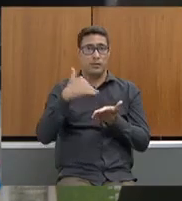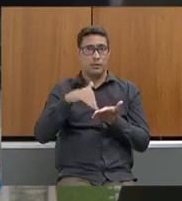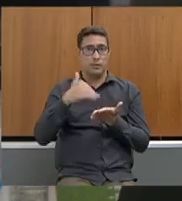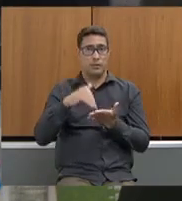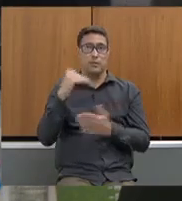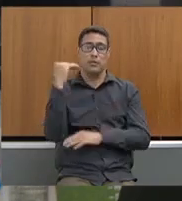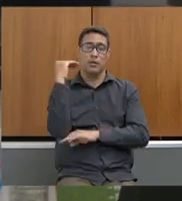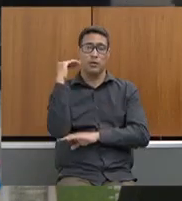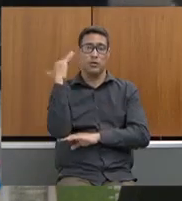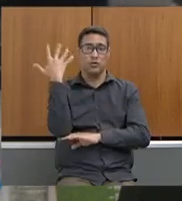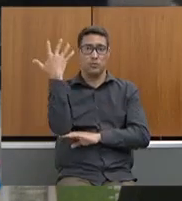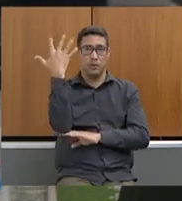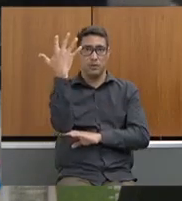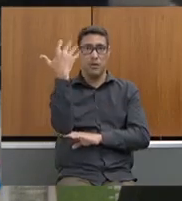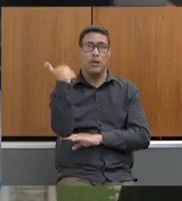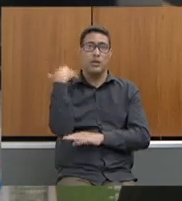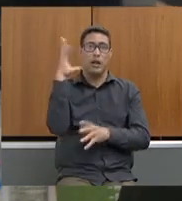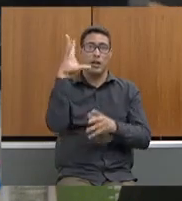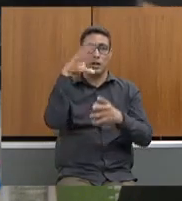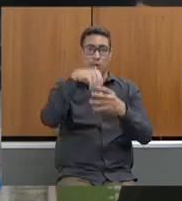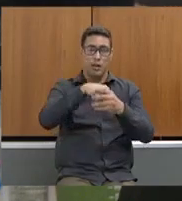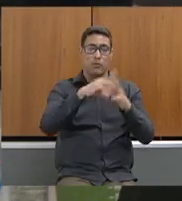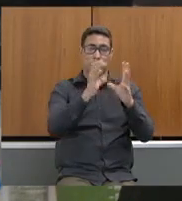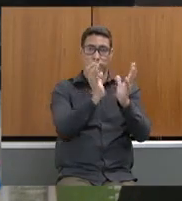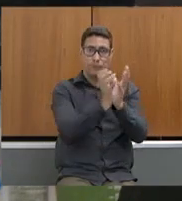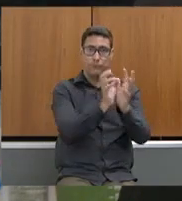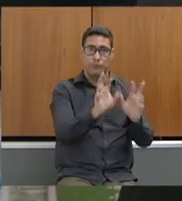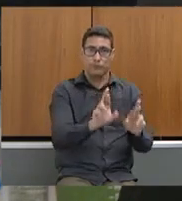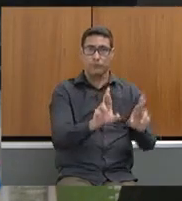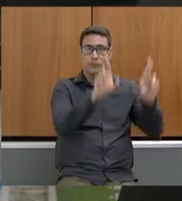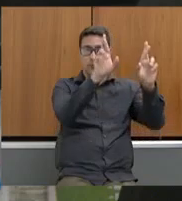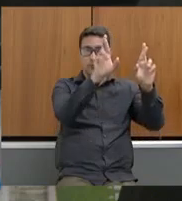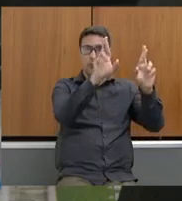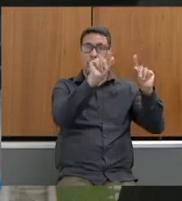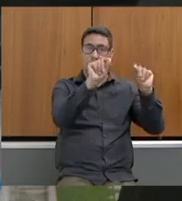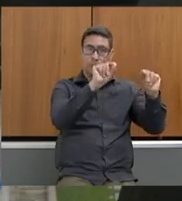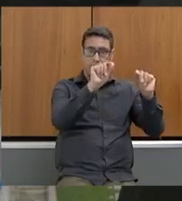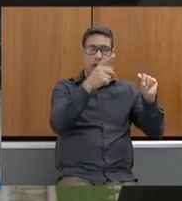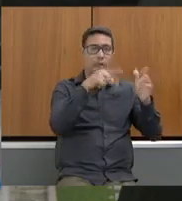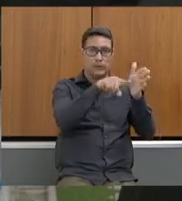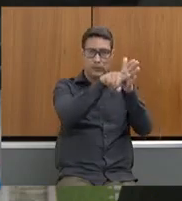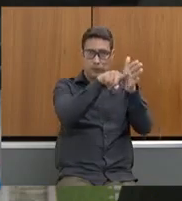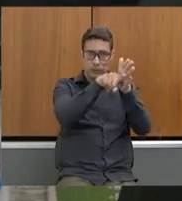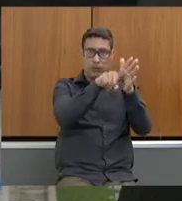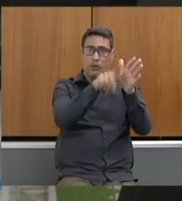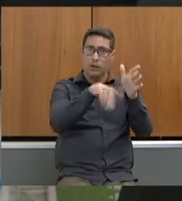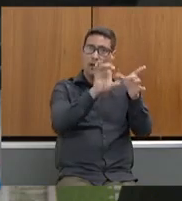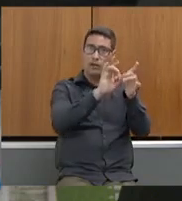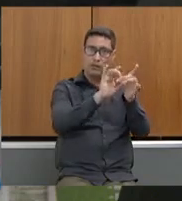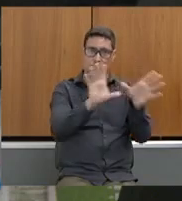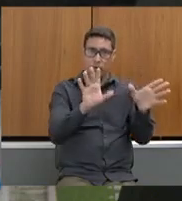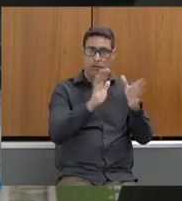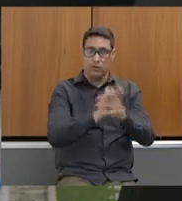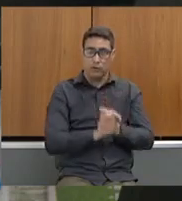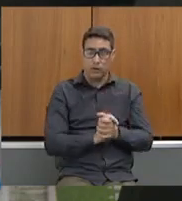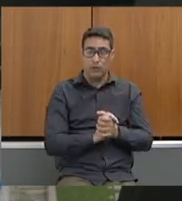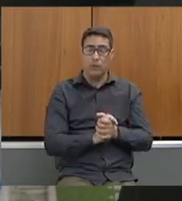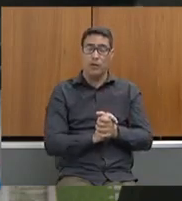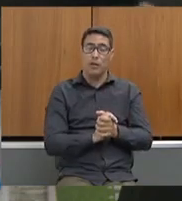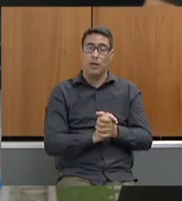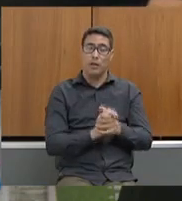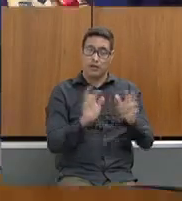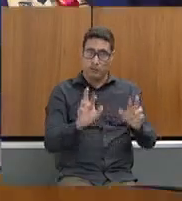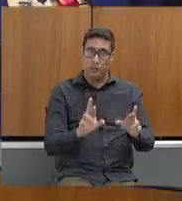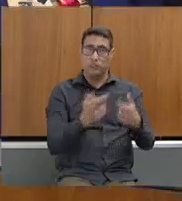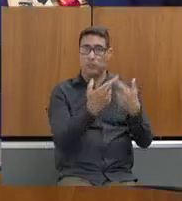tem, dentro das suas funções, a função de licenciar e fiscalizar. Mas é dentro das suas funções.